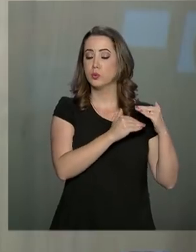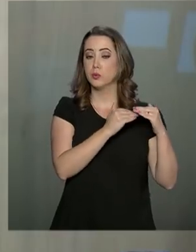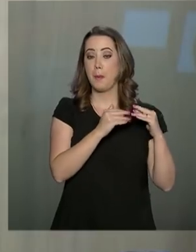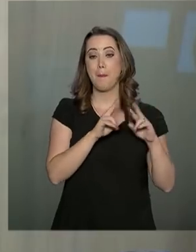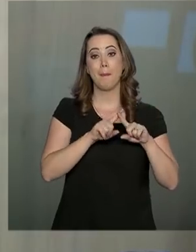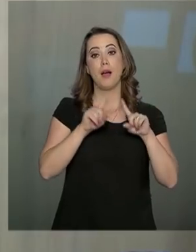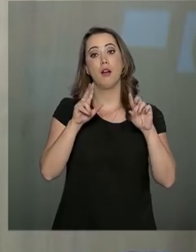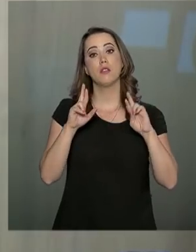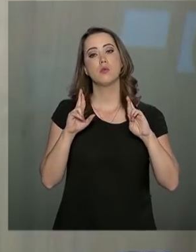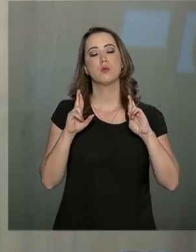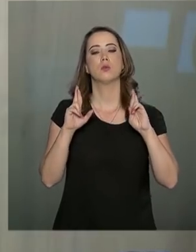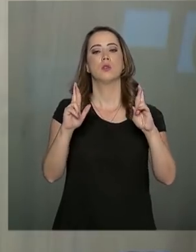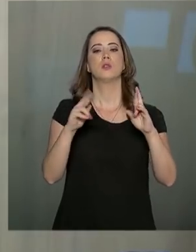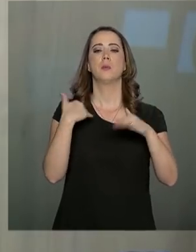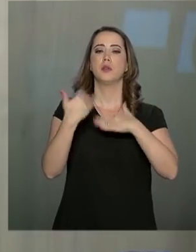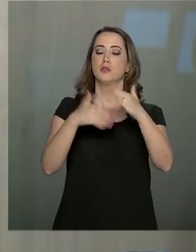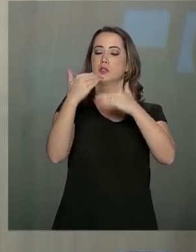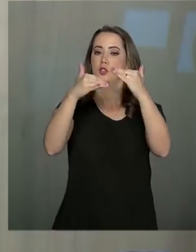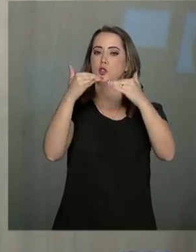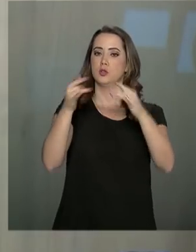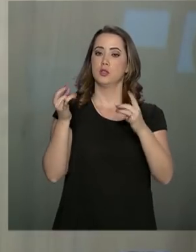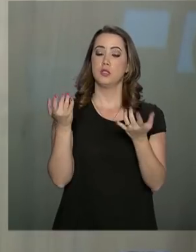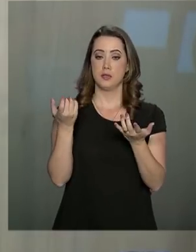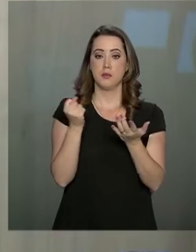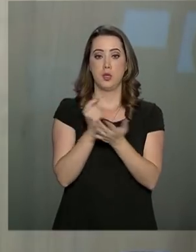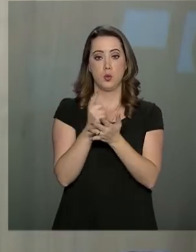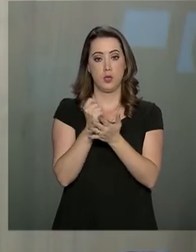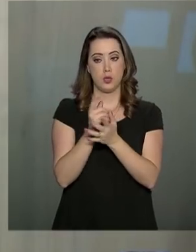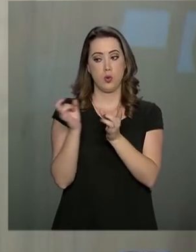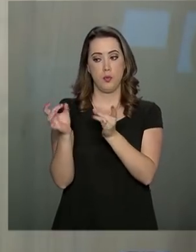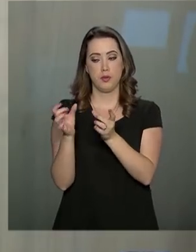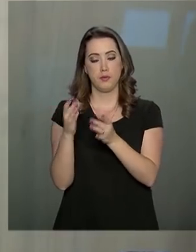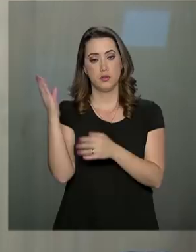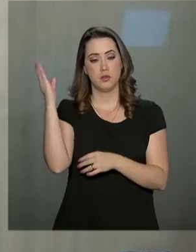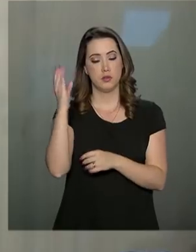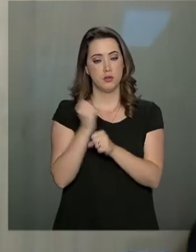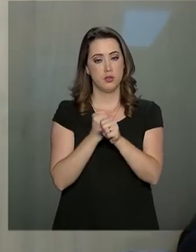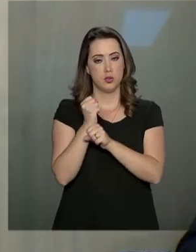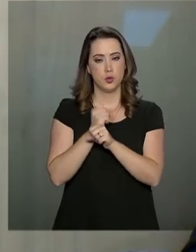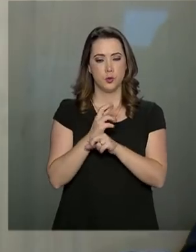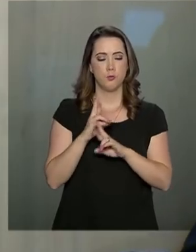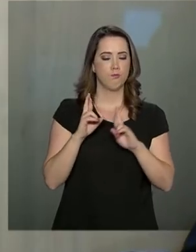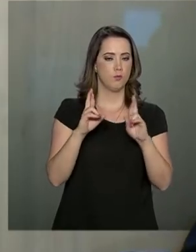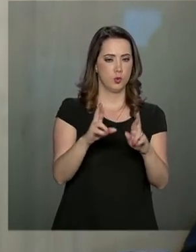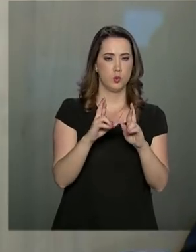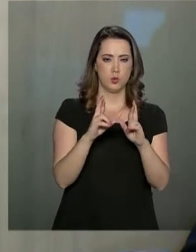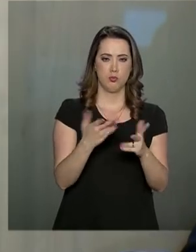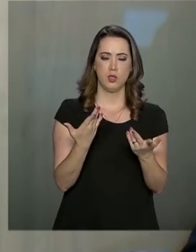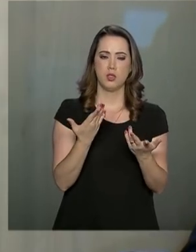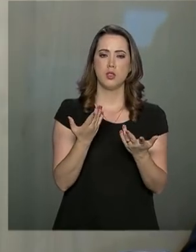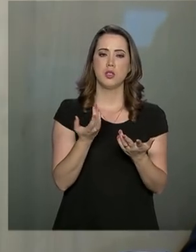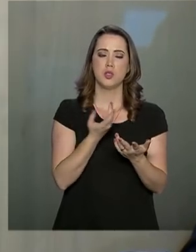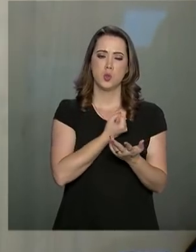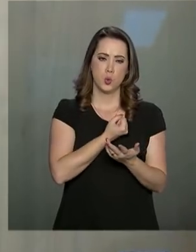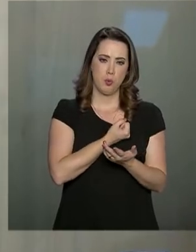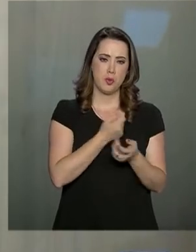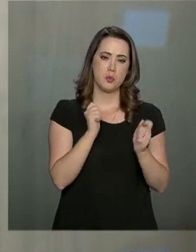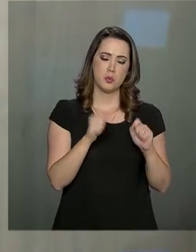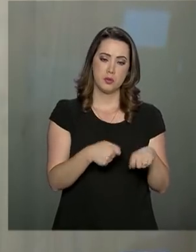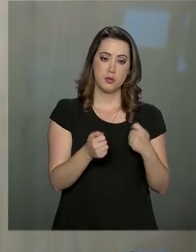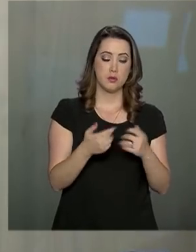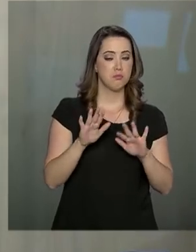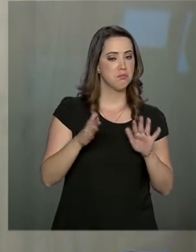de crescimento das exportações nesse ano, aqui baseado na melhor evidência e base de dados disponível possível,